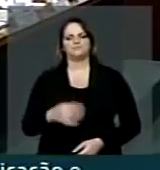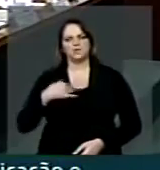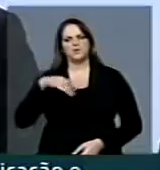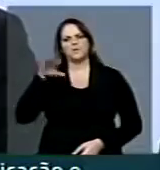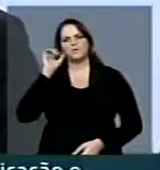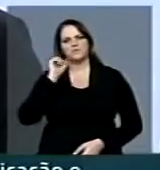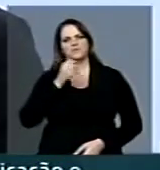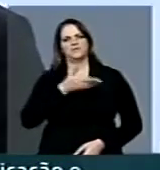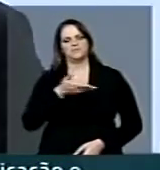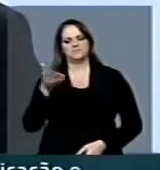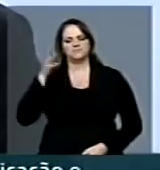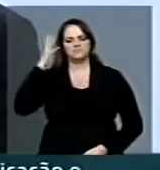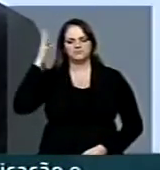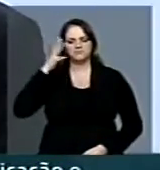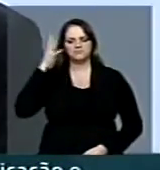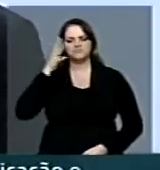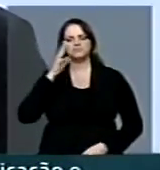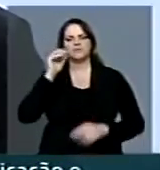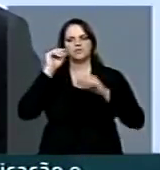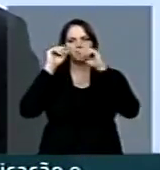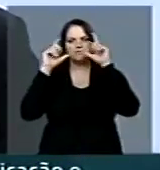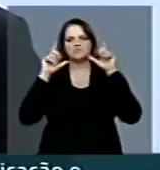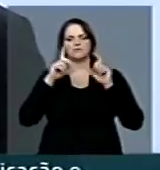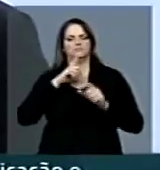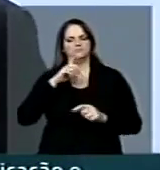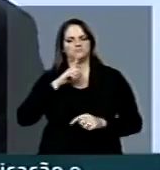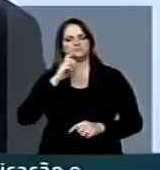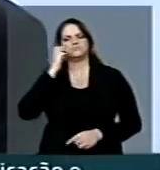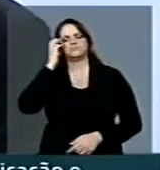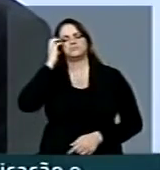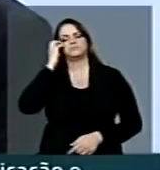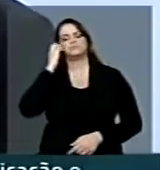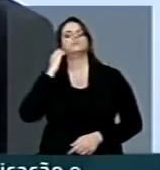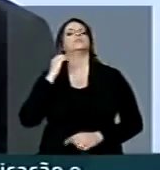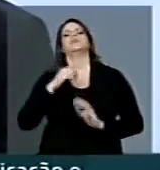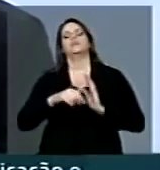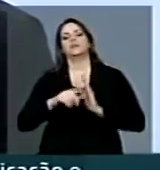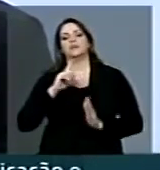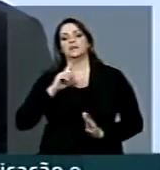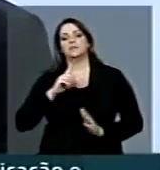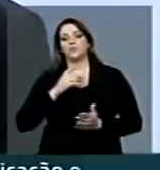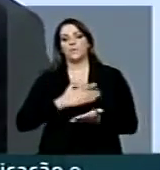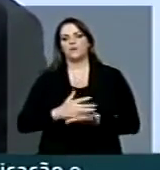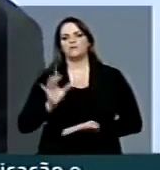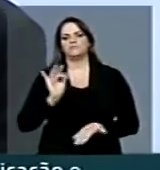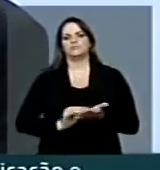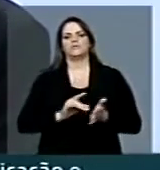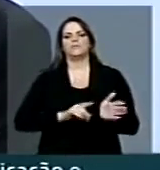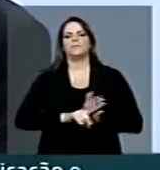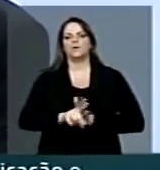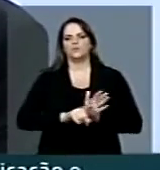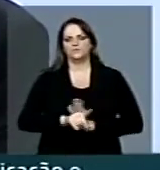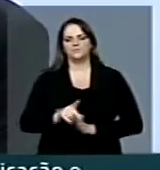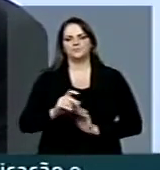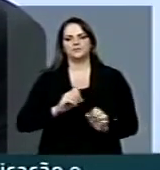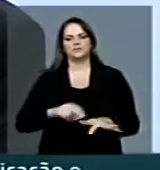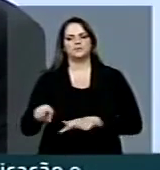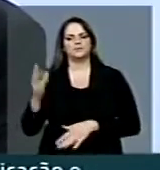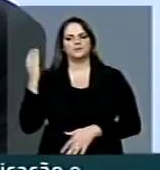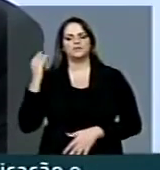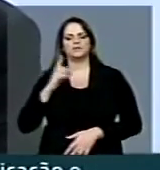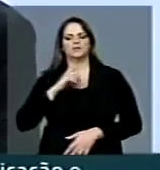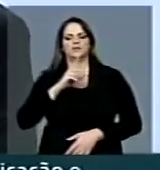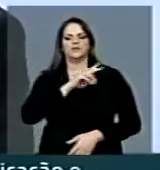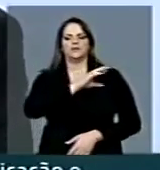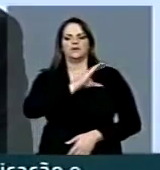queria, antes de fazer e formular minhas perguntas, fazer alguns comentários. Na semana passada, numa audiência conjunta da comissão de